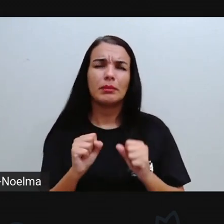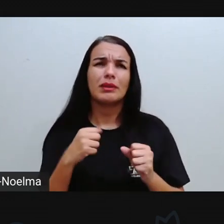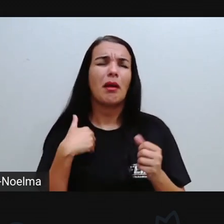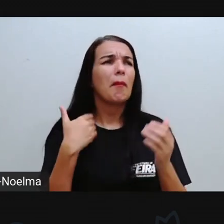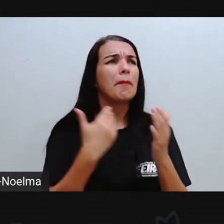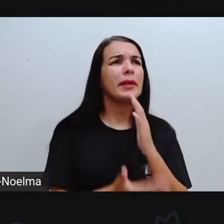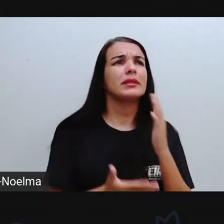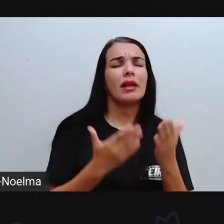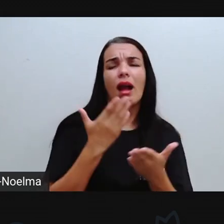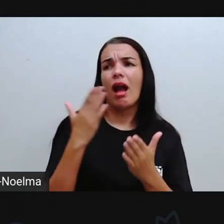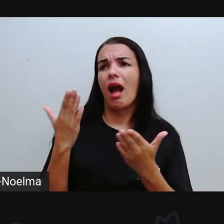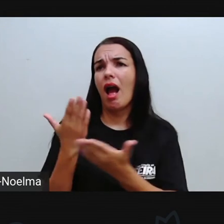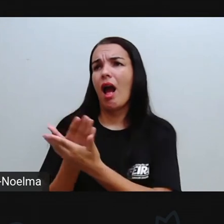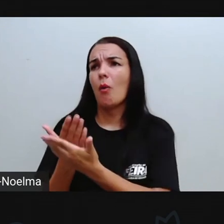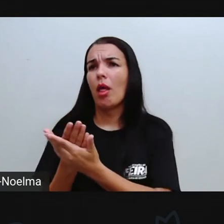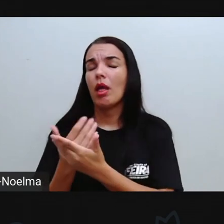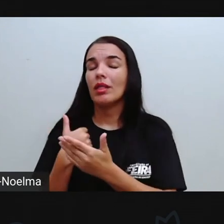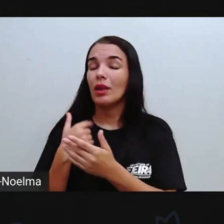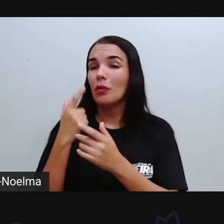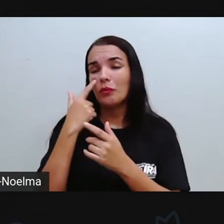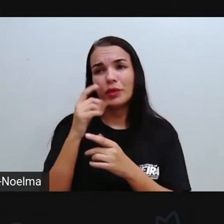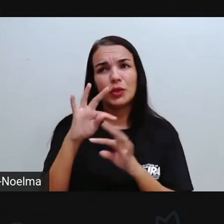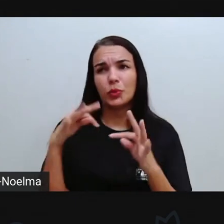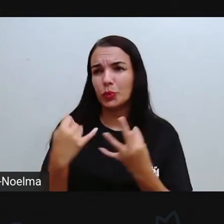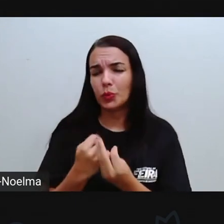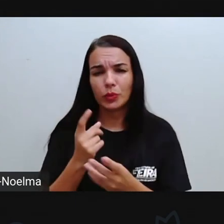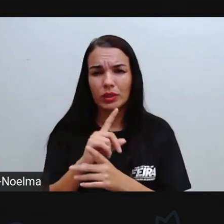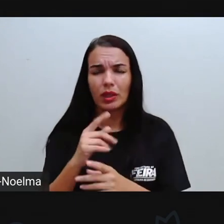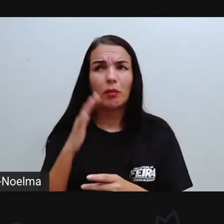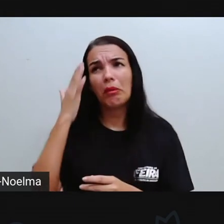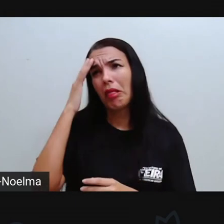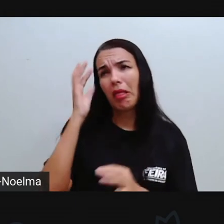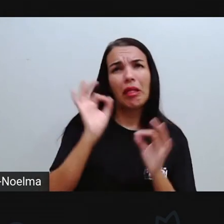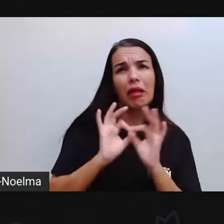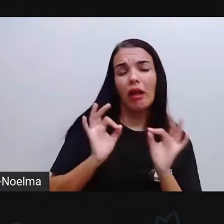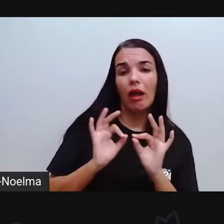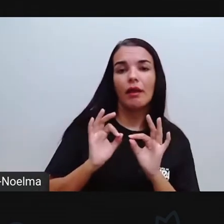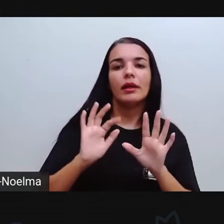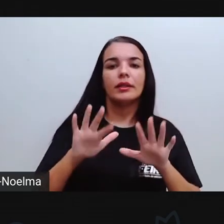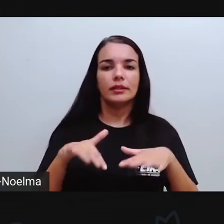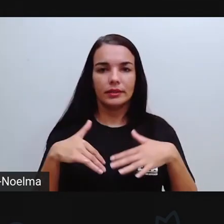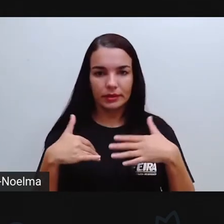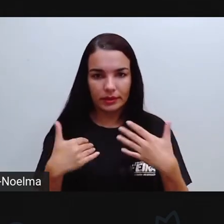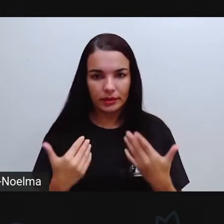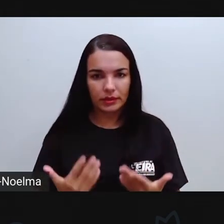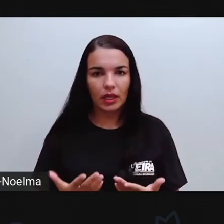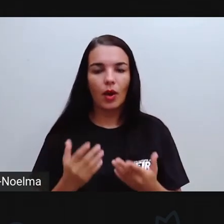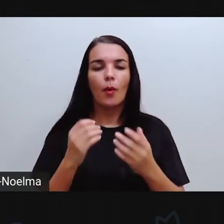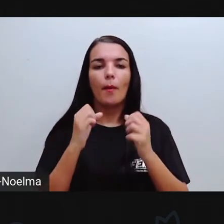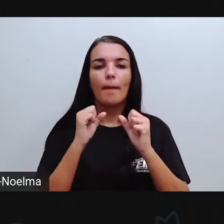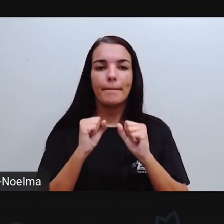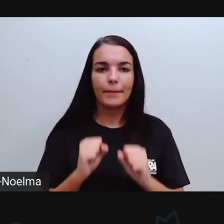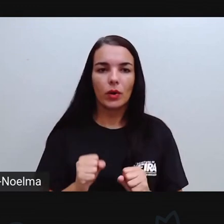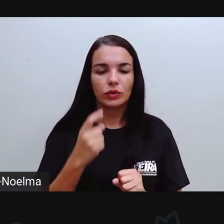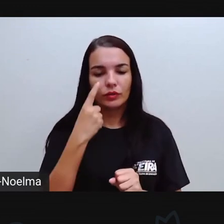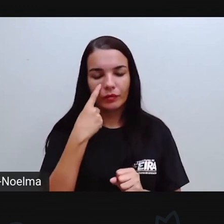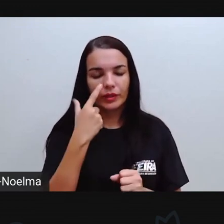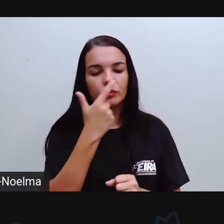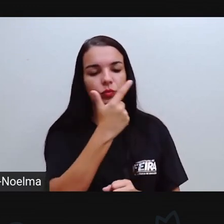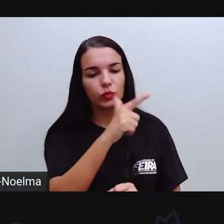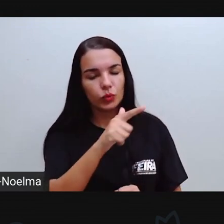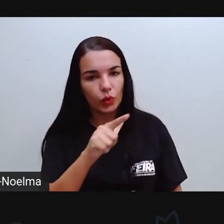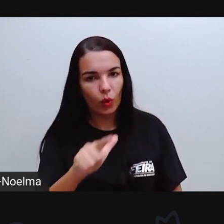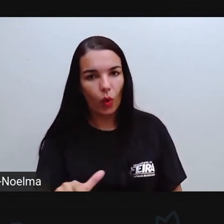perdi metade da aula ou então eu assisti a aula e não entendi como fazer a estilografura e quero assistir novamente.